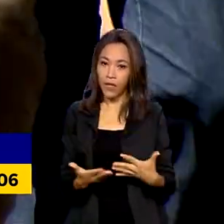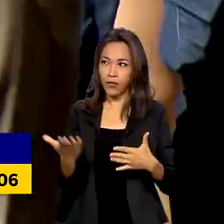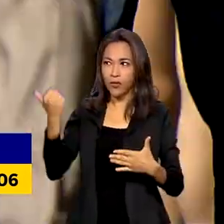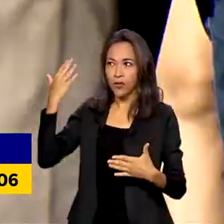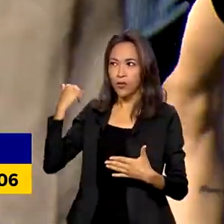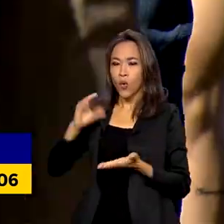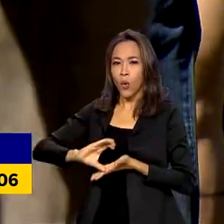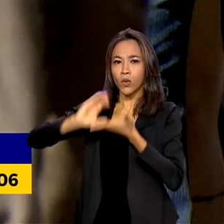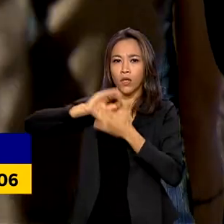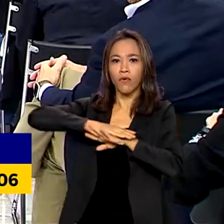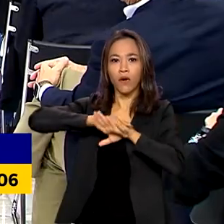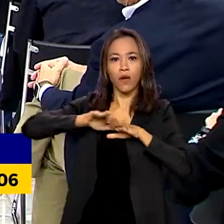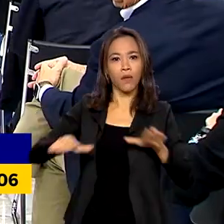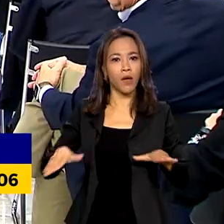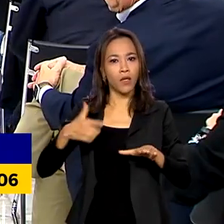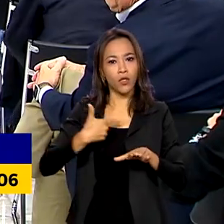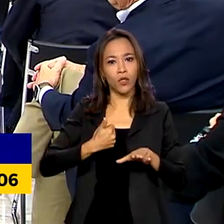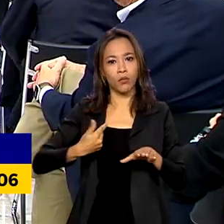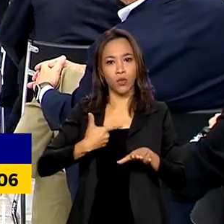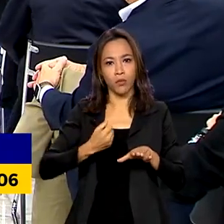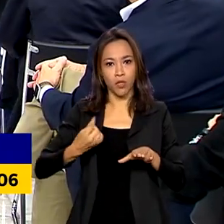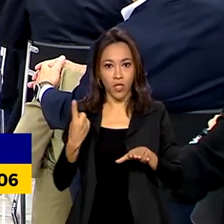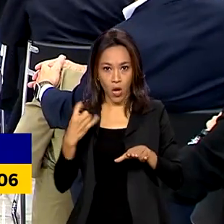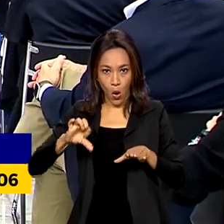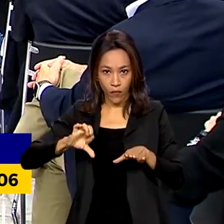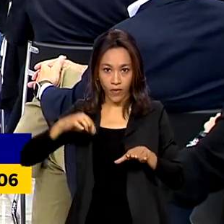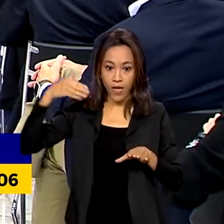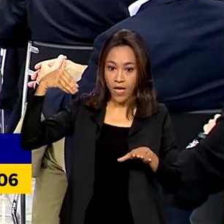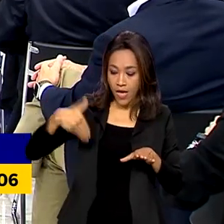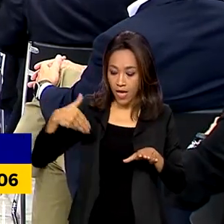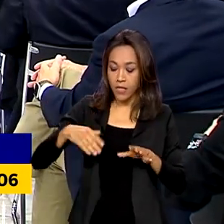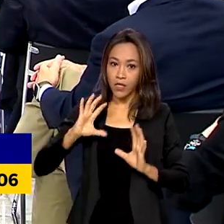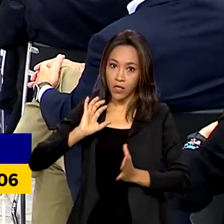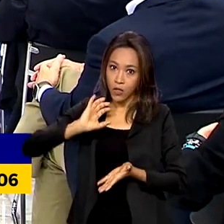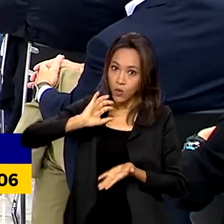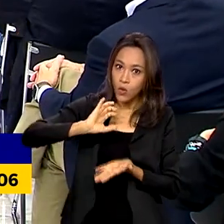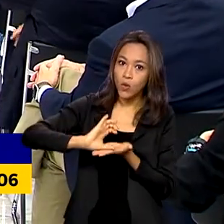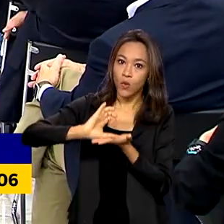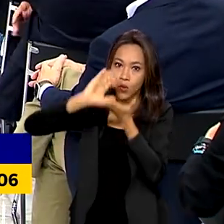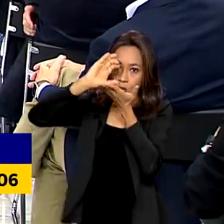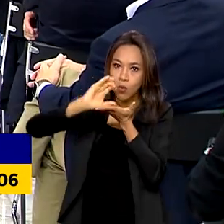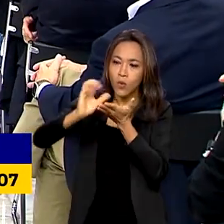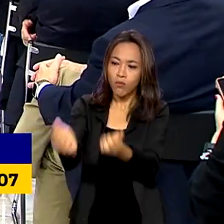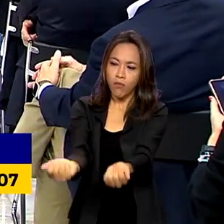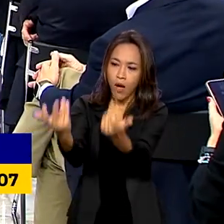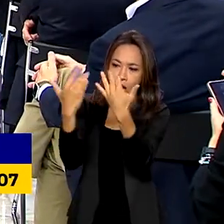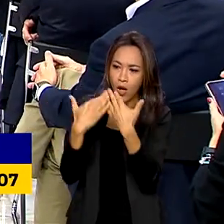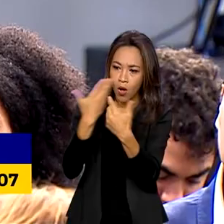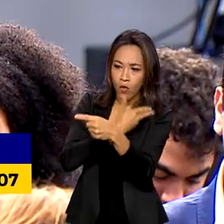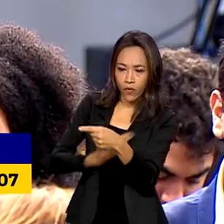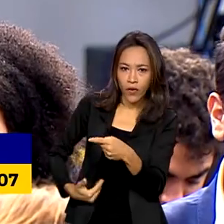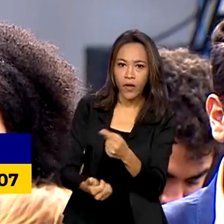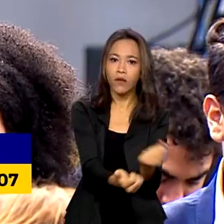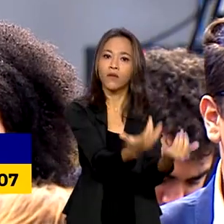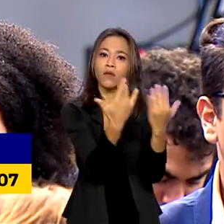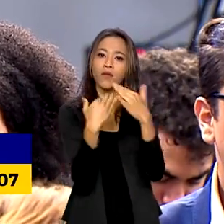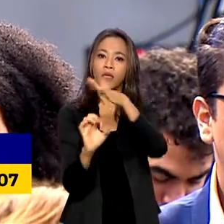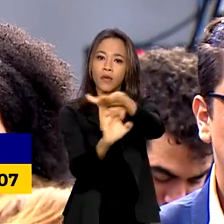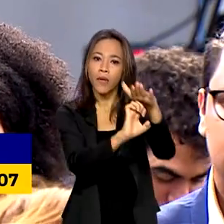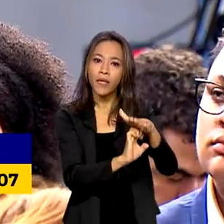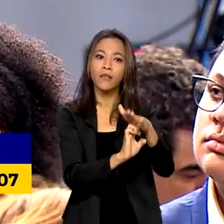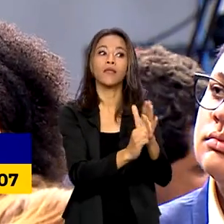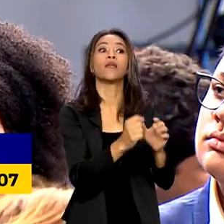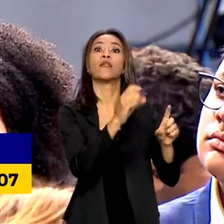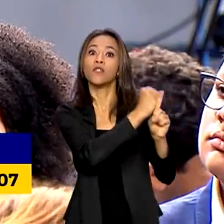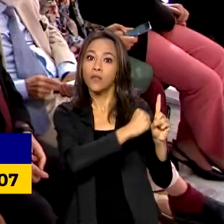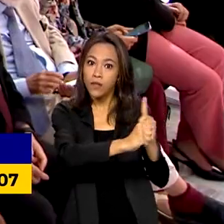em 2019. O Conselhão reúne representantes do governo, da iniciativa privada e da sociedade civil